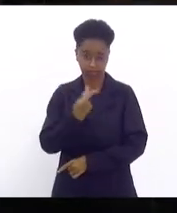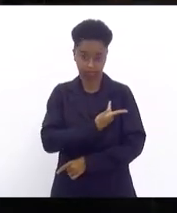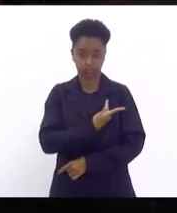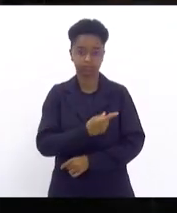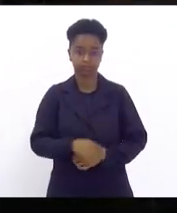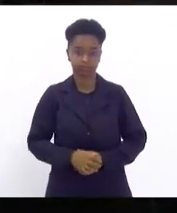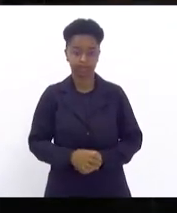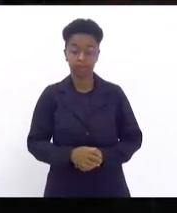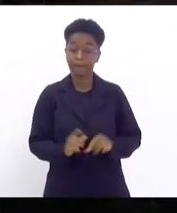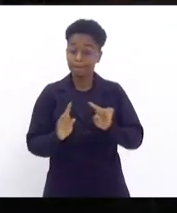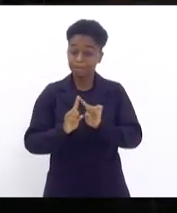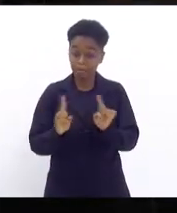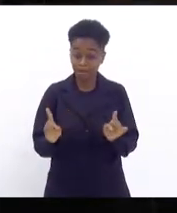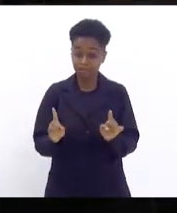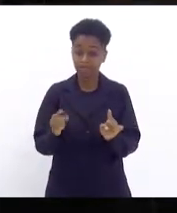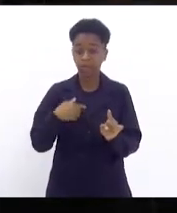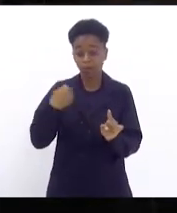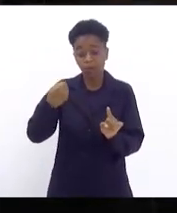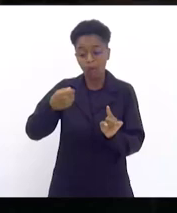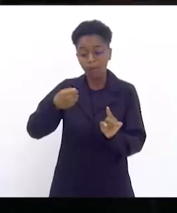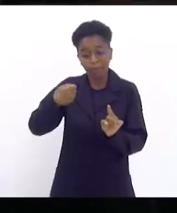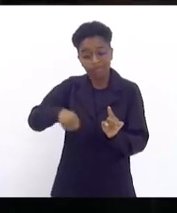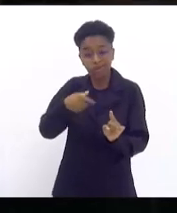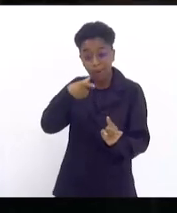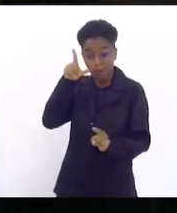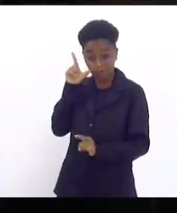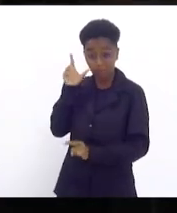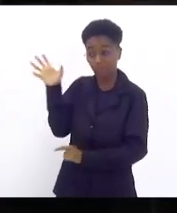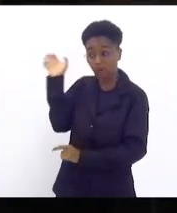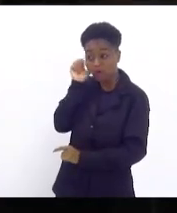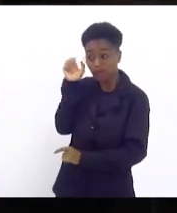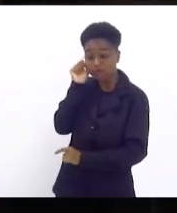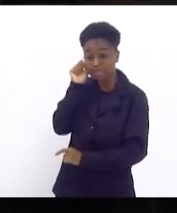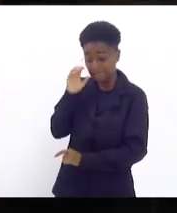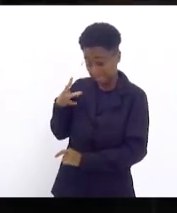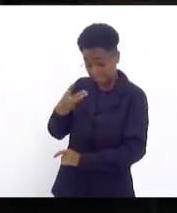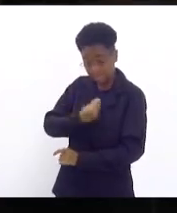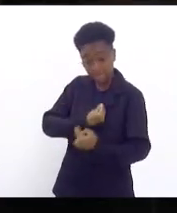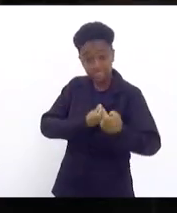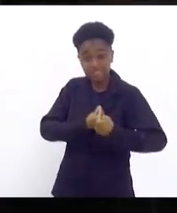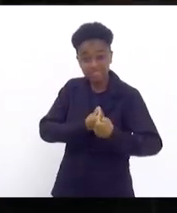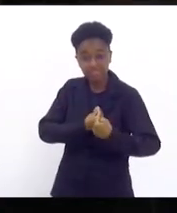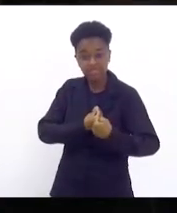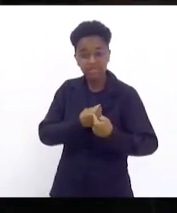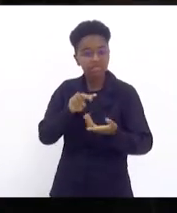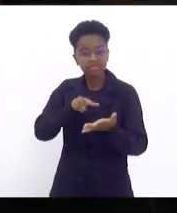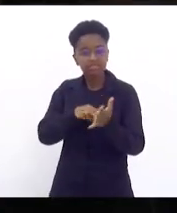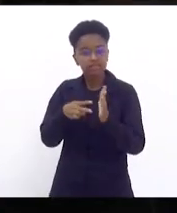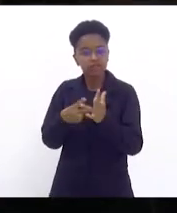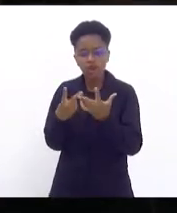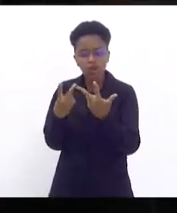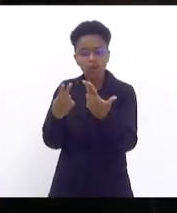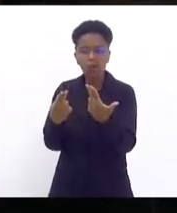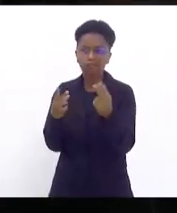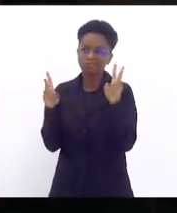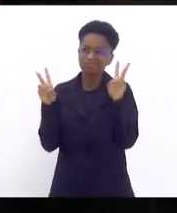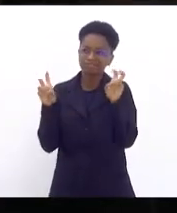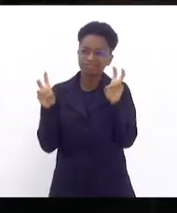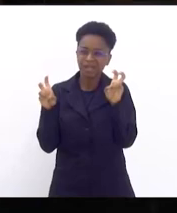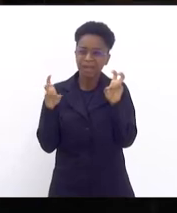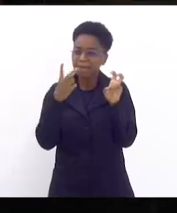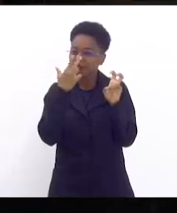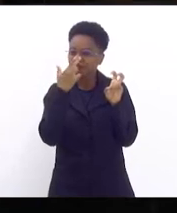Mesmo assim, eu tive que ouvir ontem aqui que ser trans é o mesmo que, entre aspas, uma